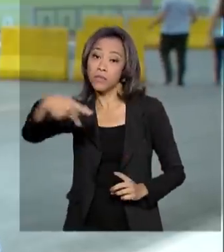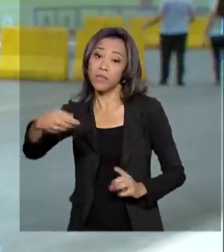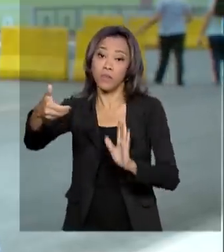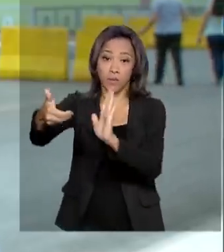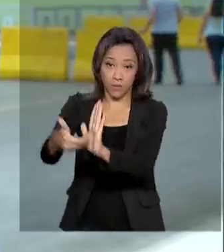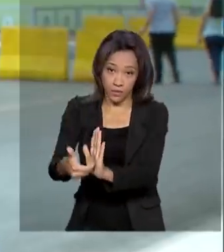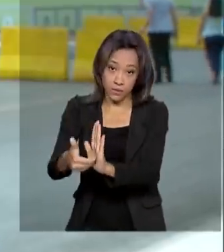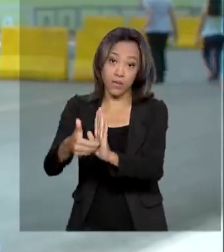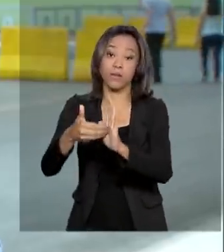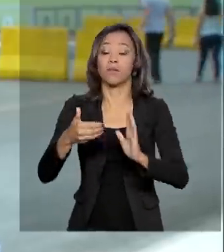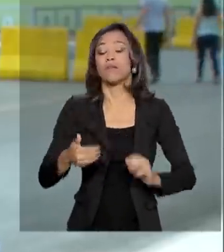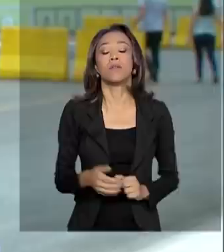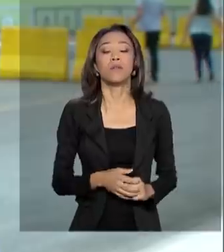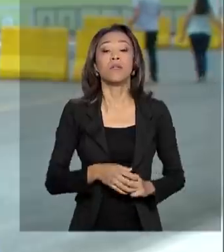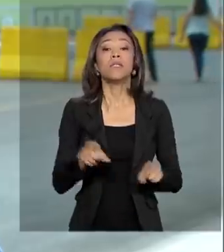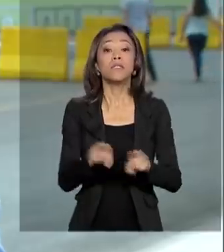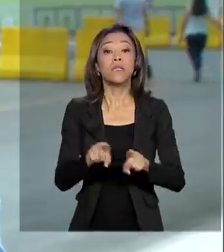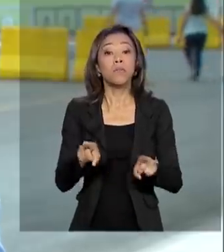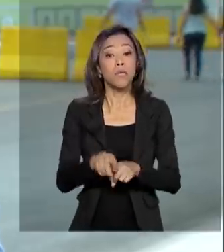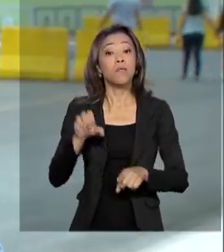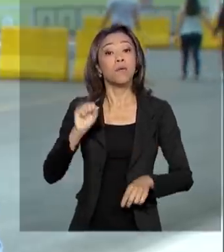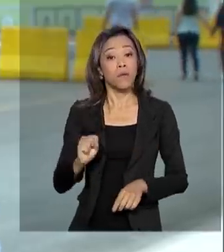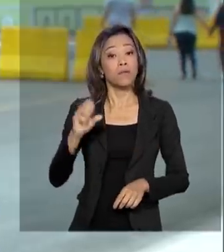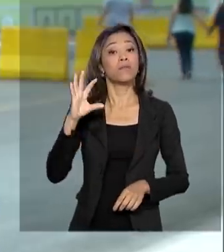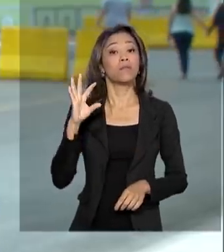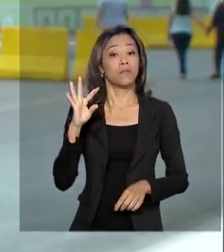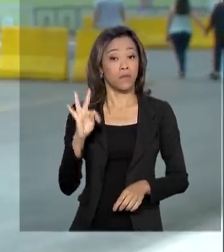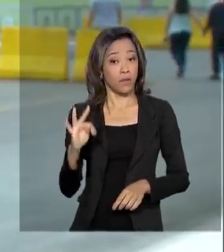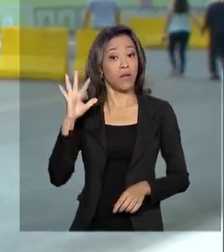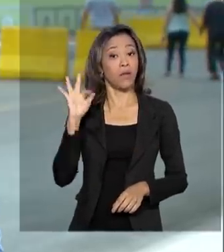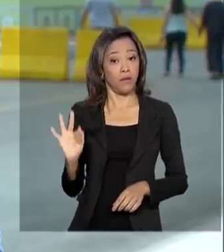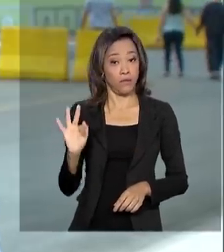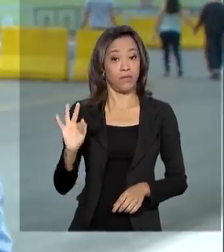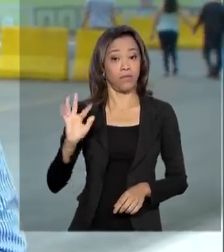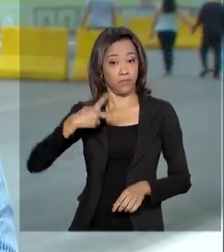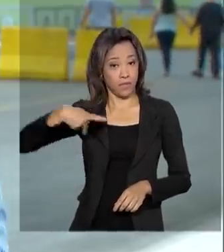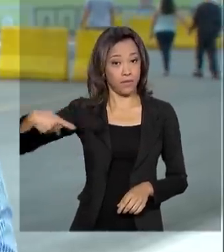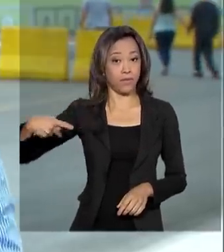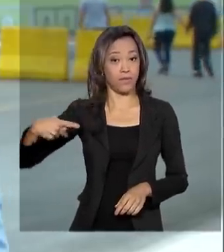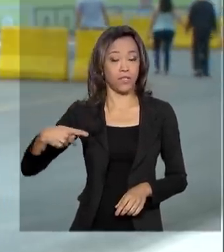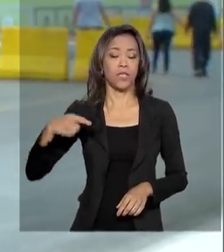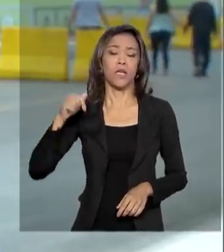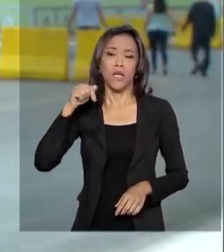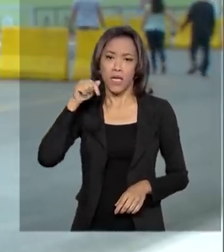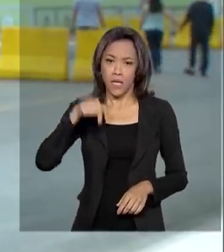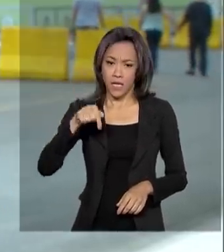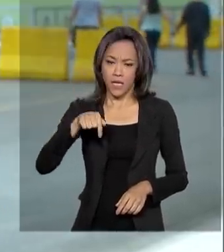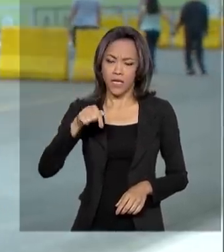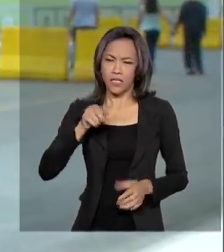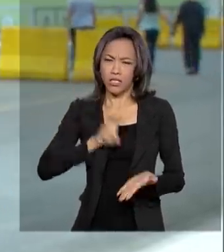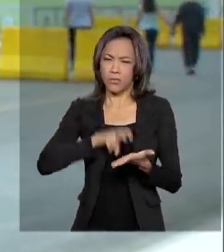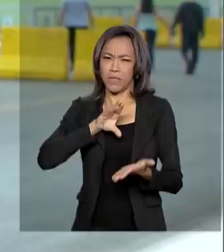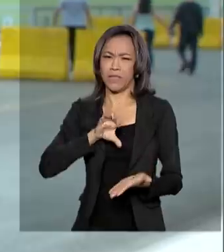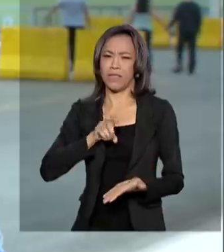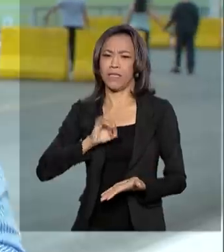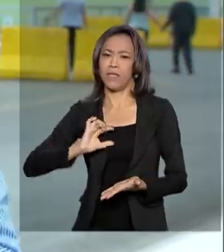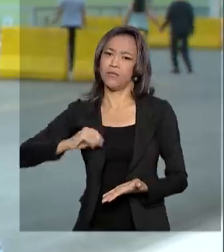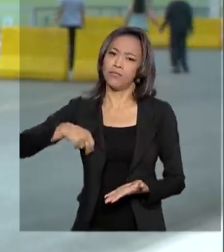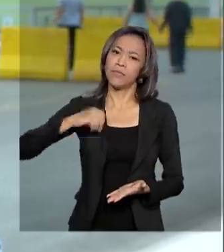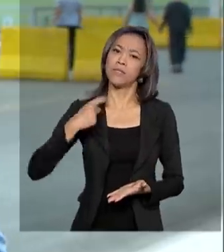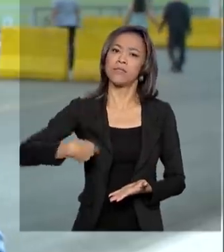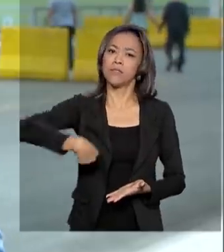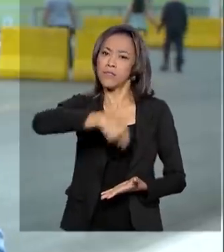Deputados Rodrigo Maia e do Supremo Tribunal Federal, Dias Toffoli. Ele saiu aqui do Alvorada, cedinho, às 8 horas,